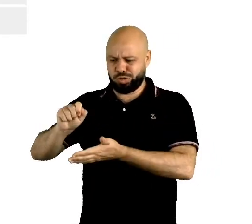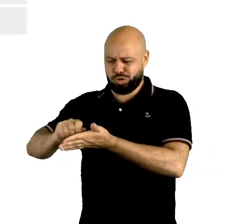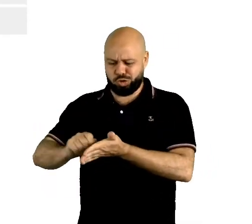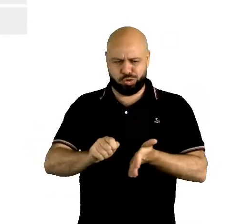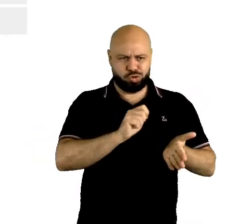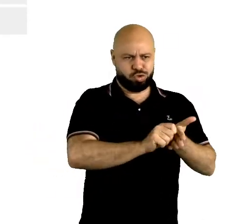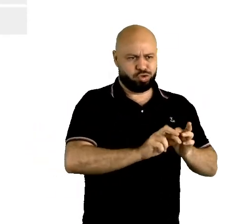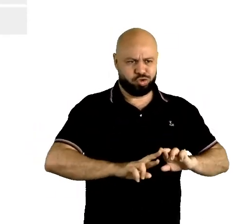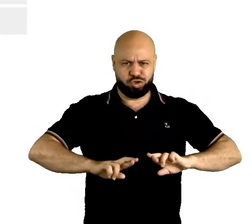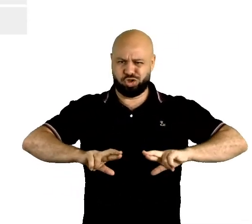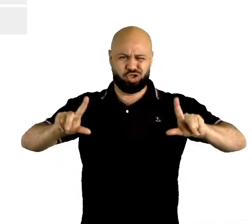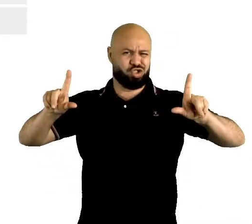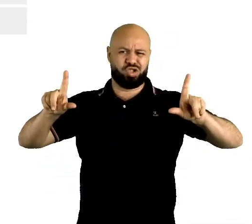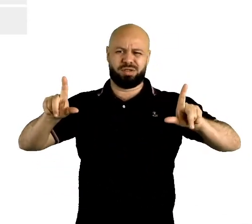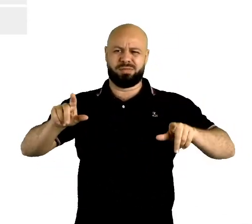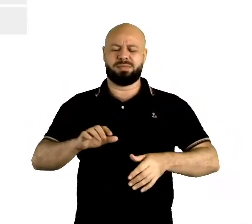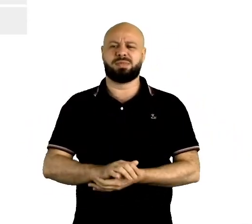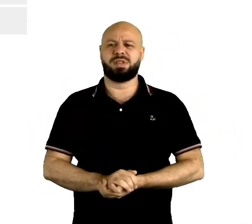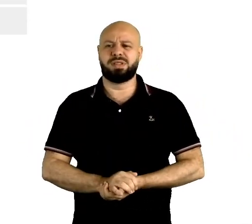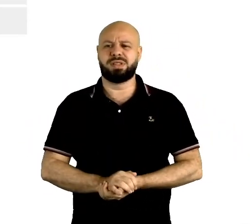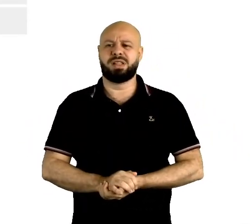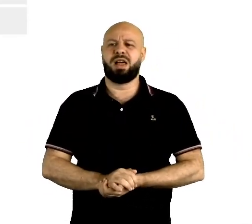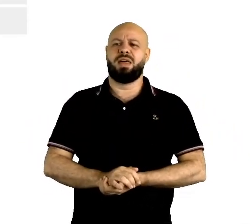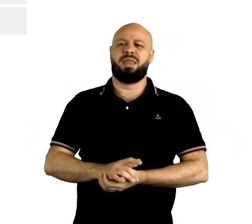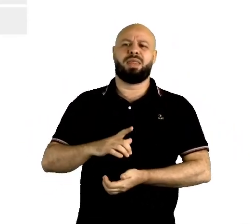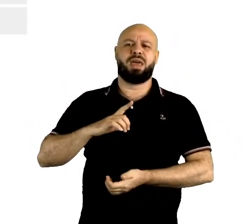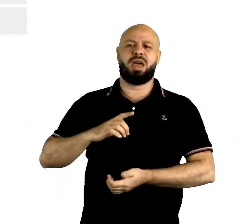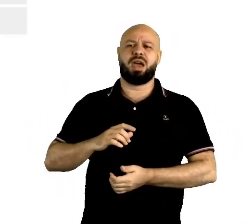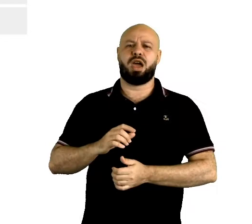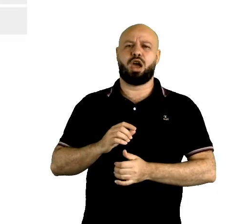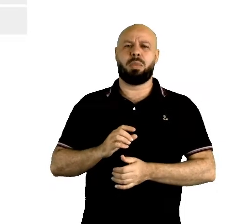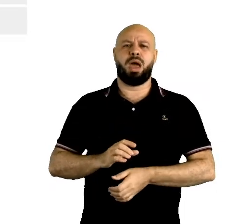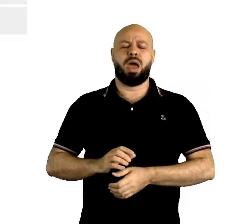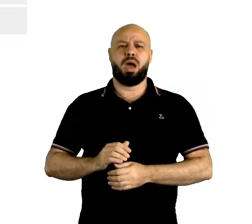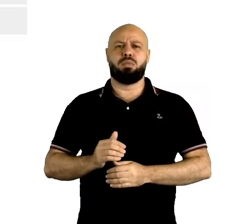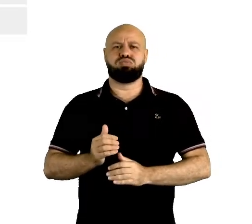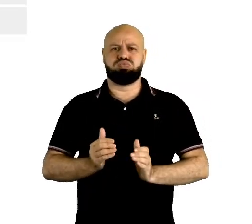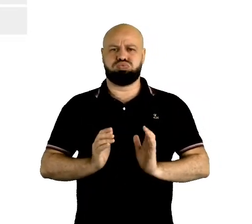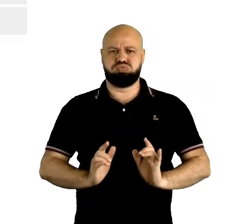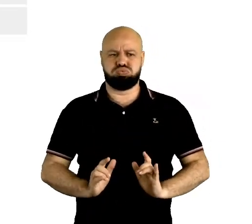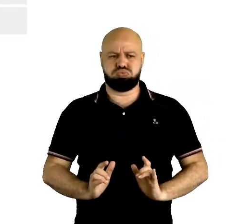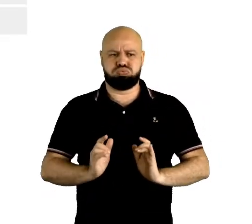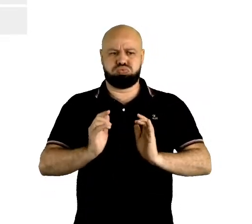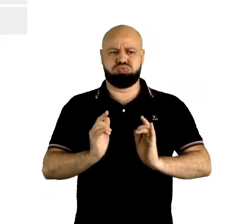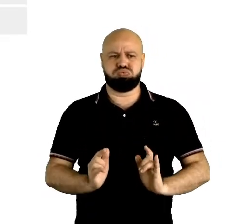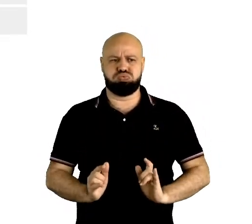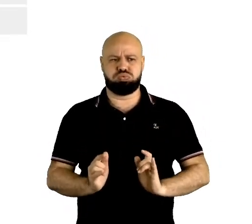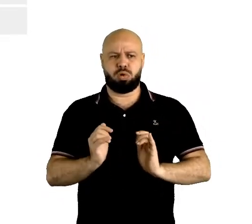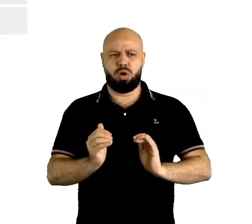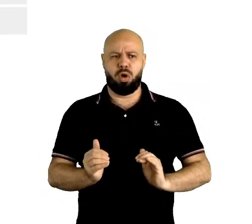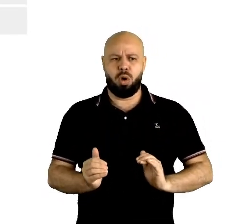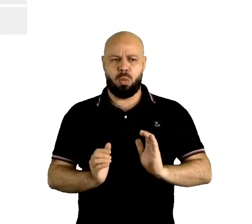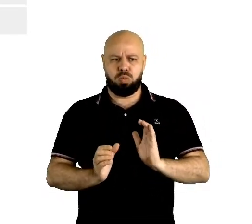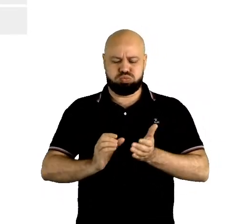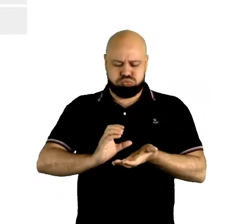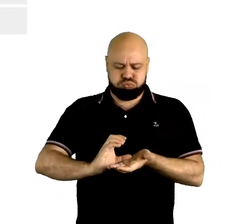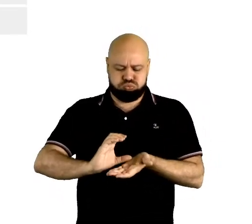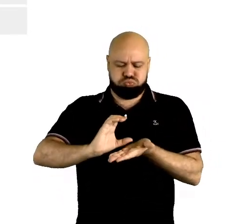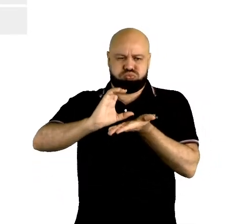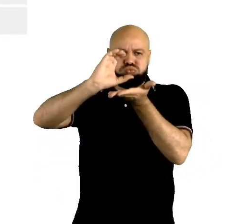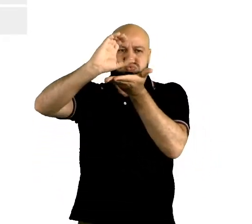é totalmente diferente. Elevator e lift também, de elevador, apartment, flat, no caso de